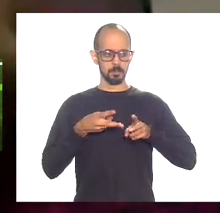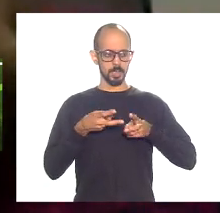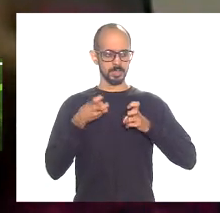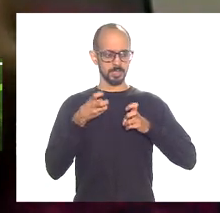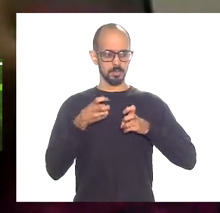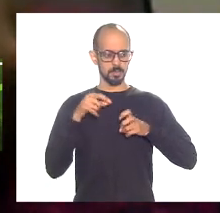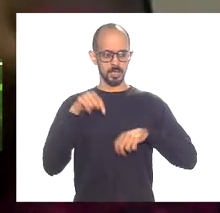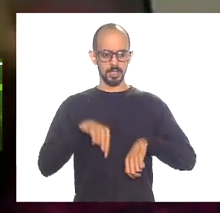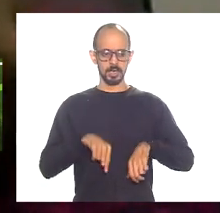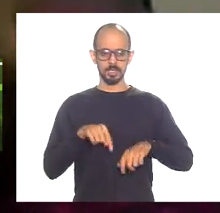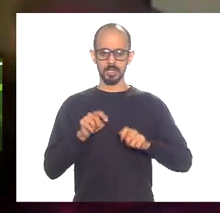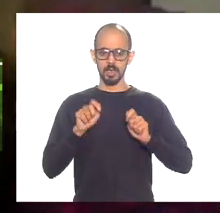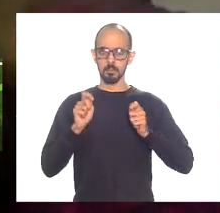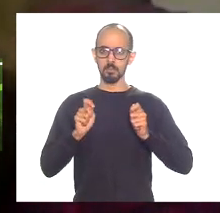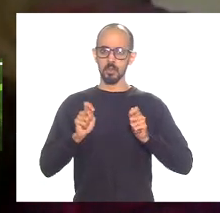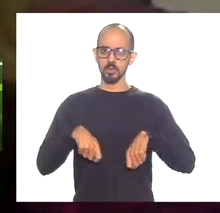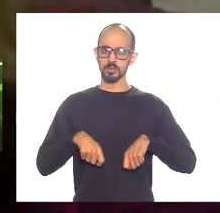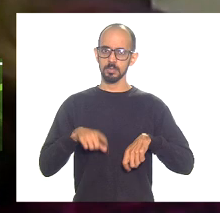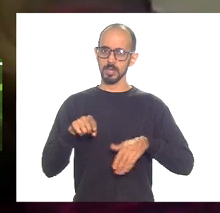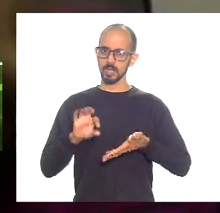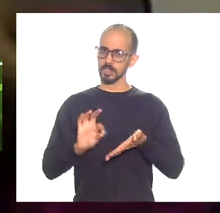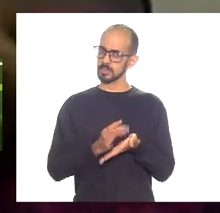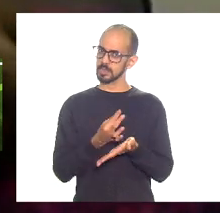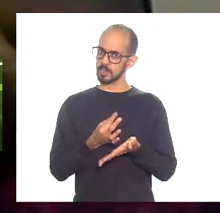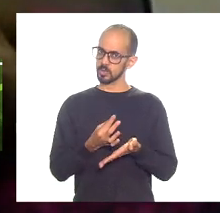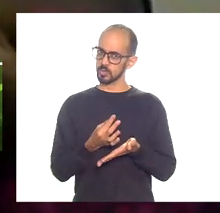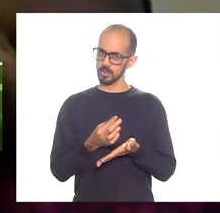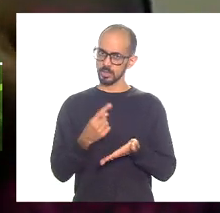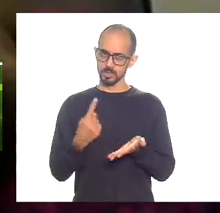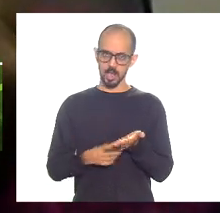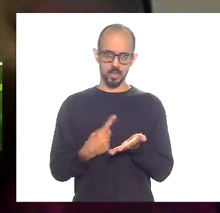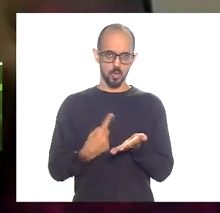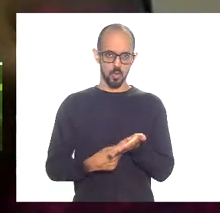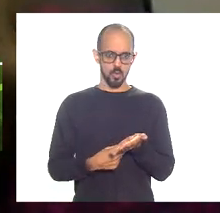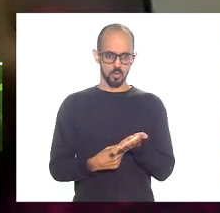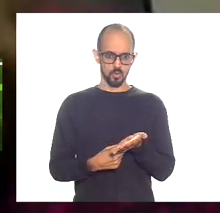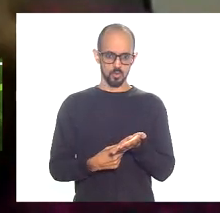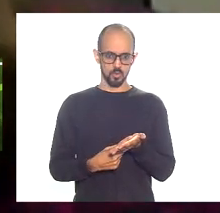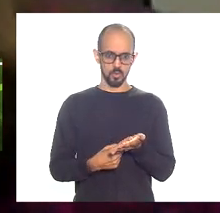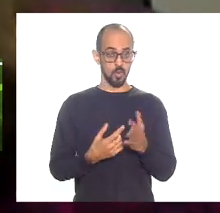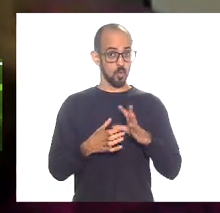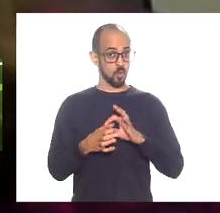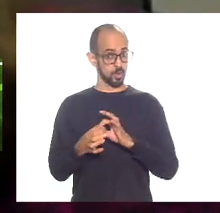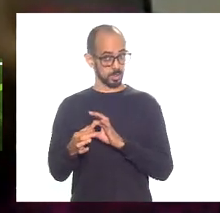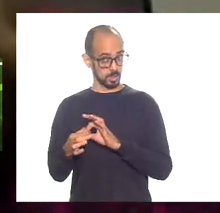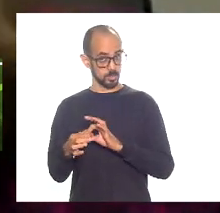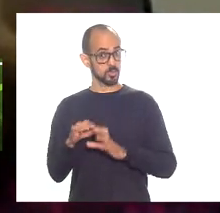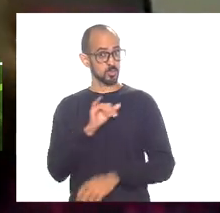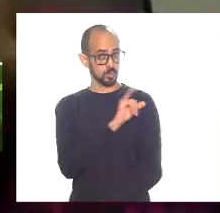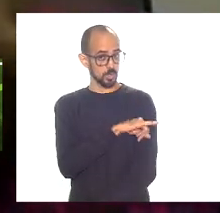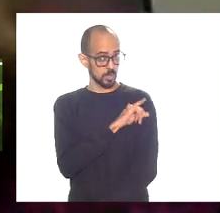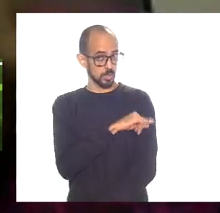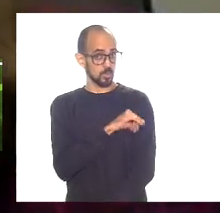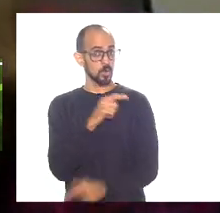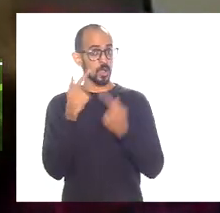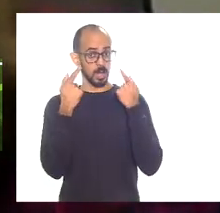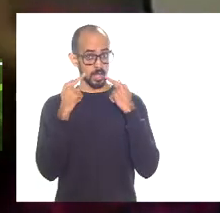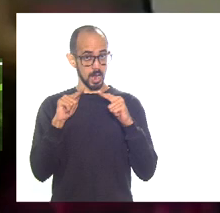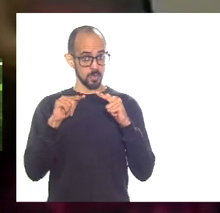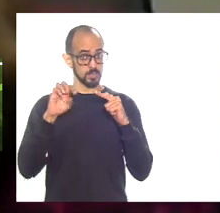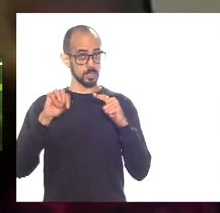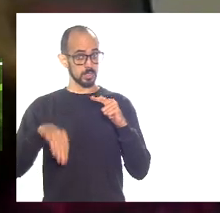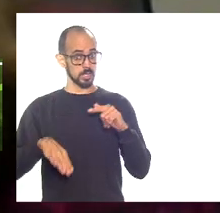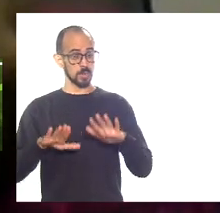possibilidade da assinatura desse acordo eu acho que a situação do Rio de Janeiro é muito grave e ainda vejo